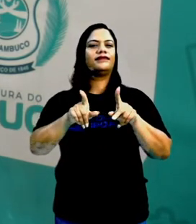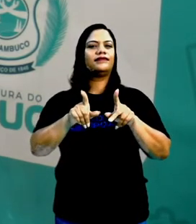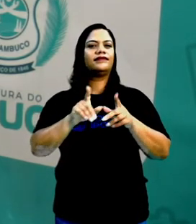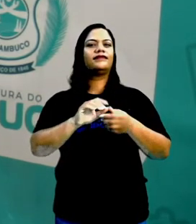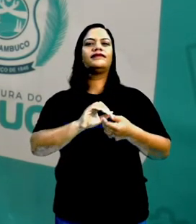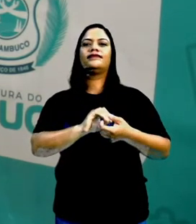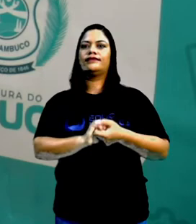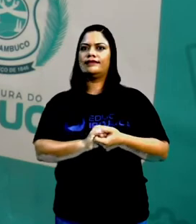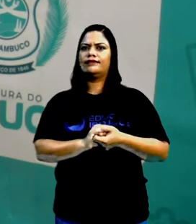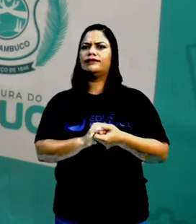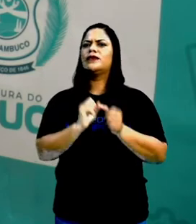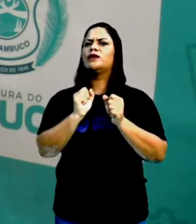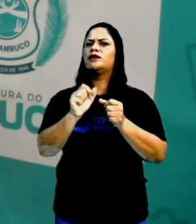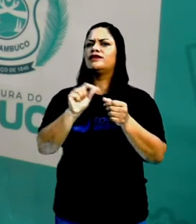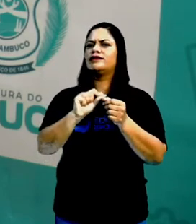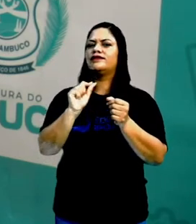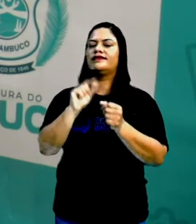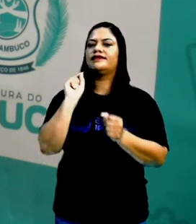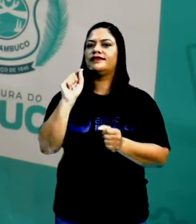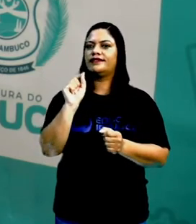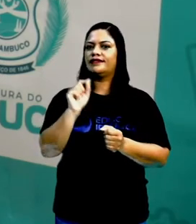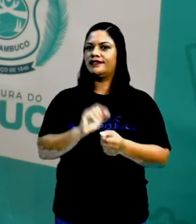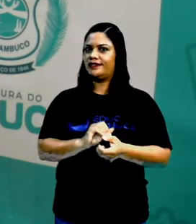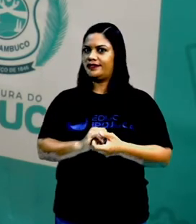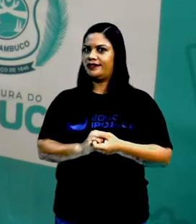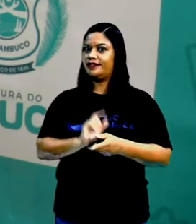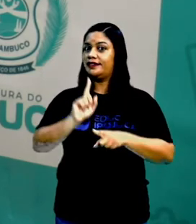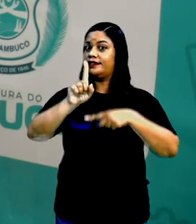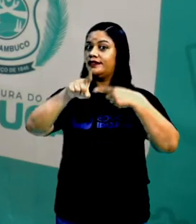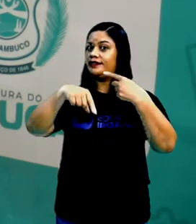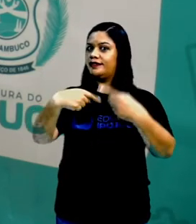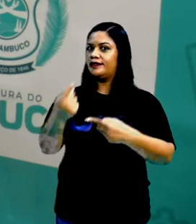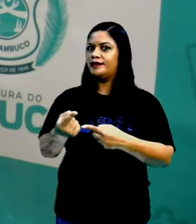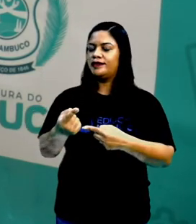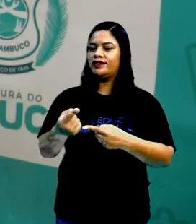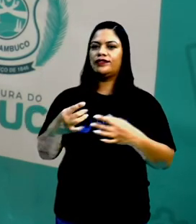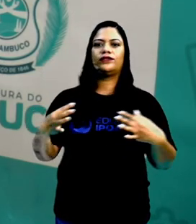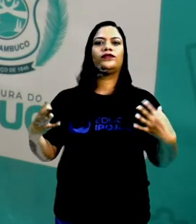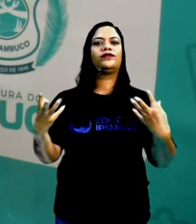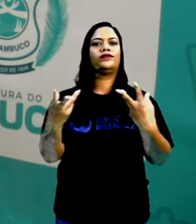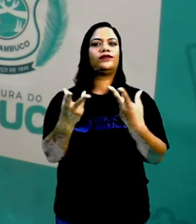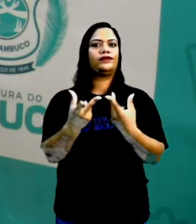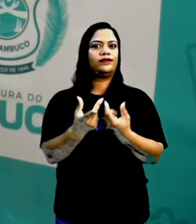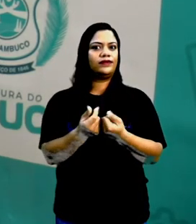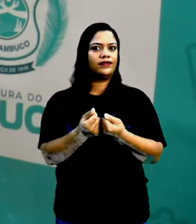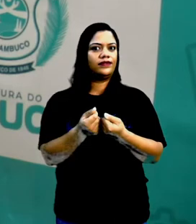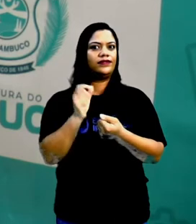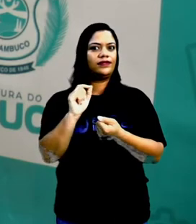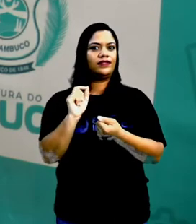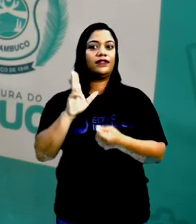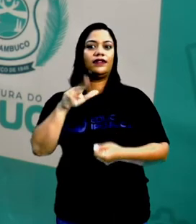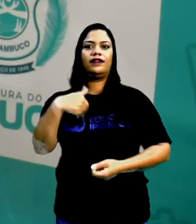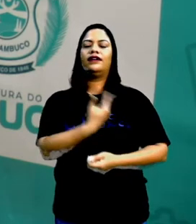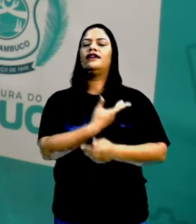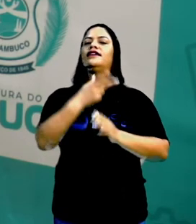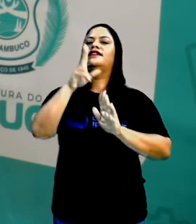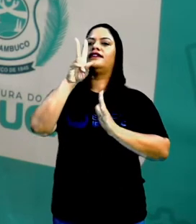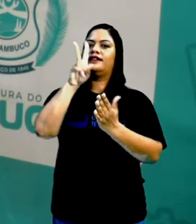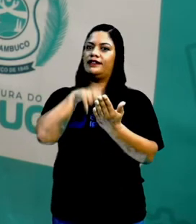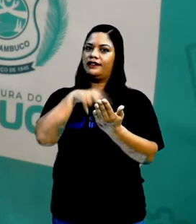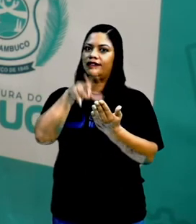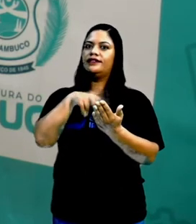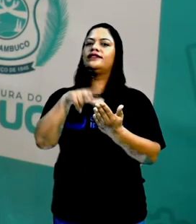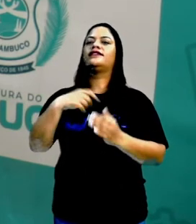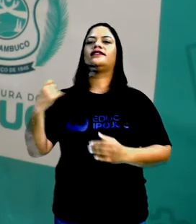invenção O que pode ser Criado Ainda mais Tudo isso Através de que? Da nossa leitura Que é